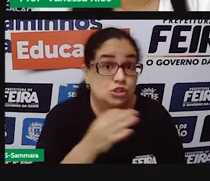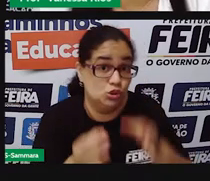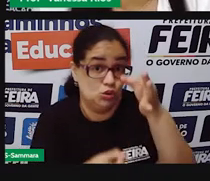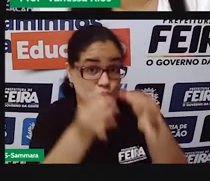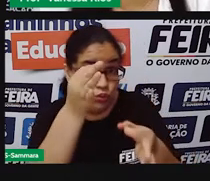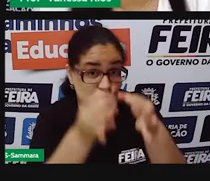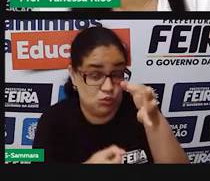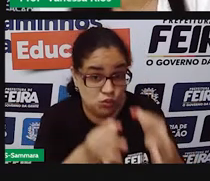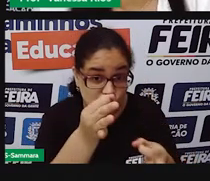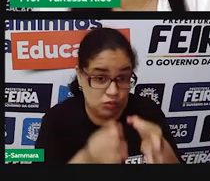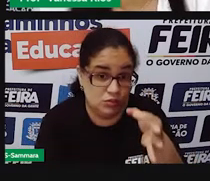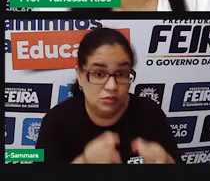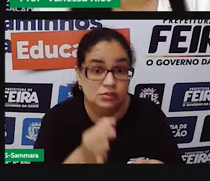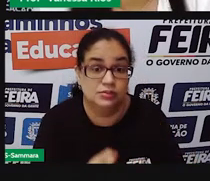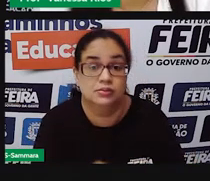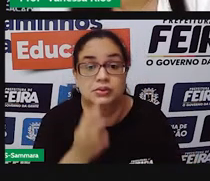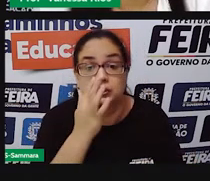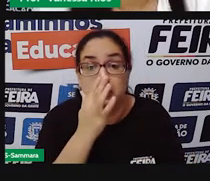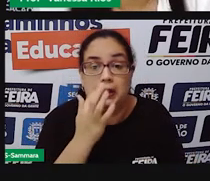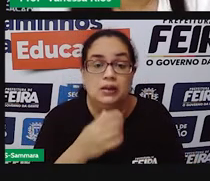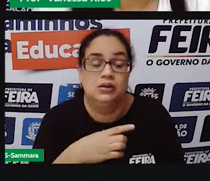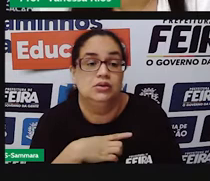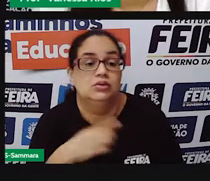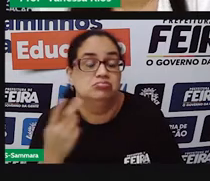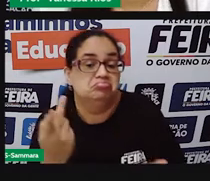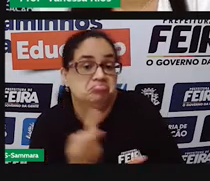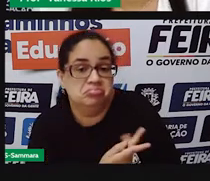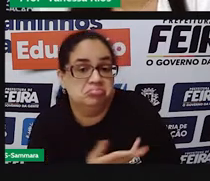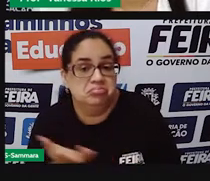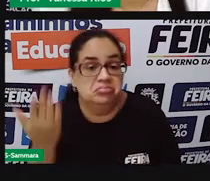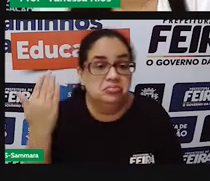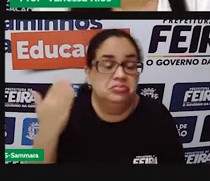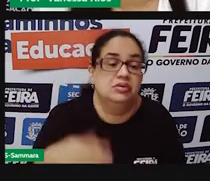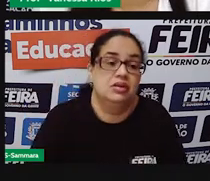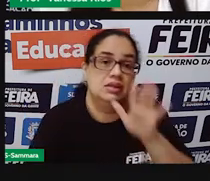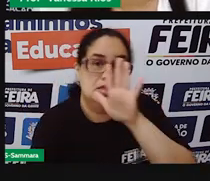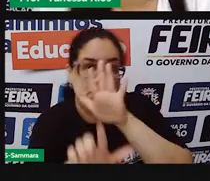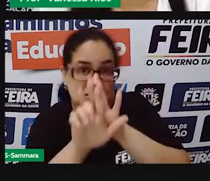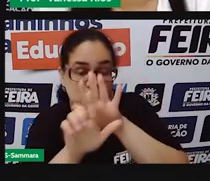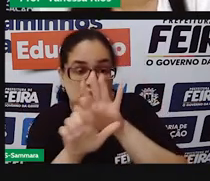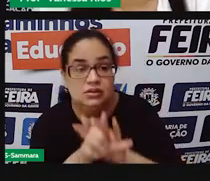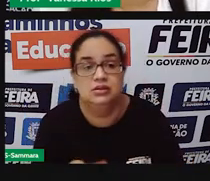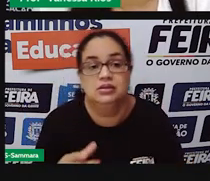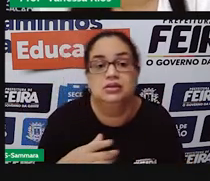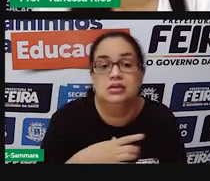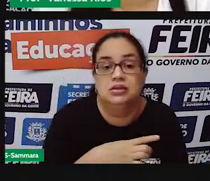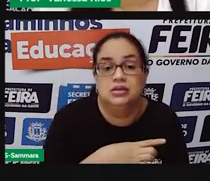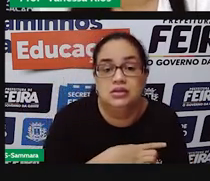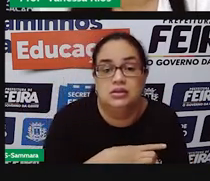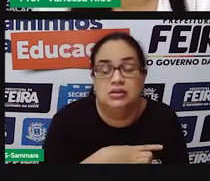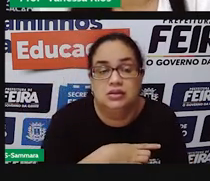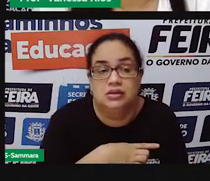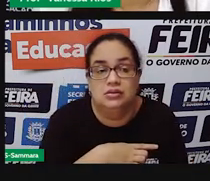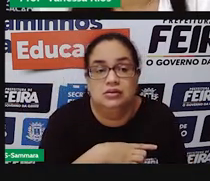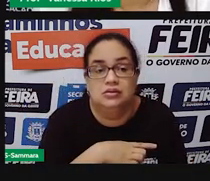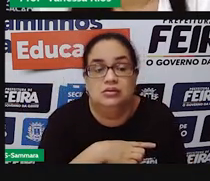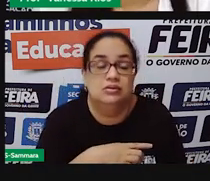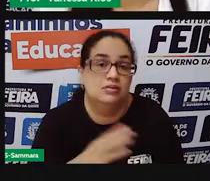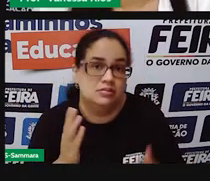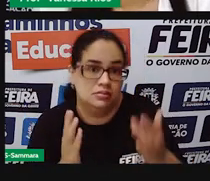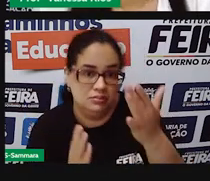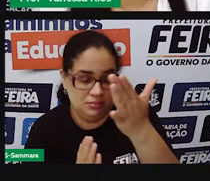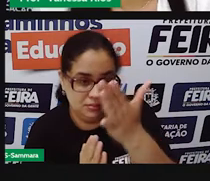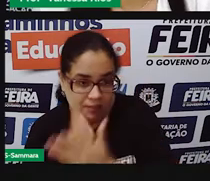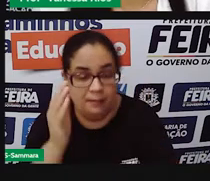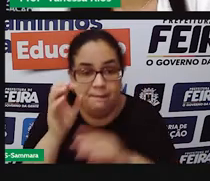as ações ou situações que não estão de acordo com as leis elaboradas pelo poder legislativo e aprovadas